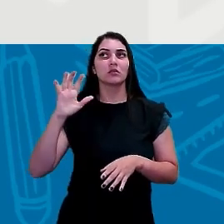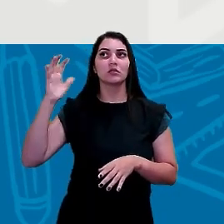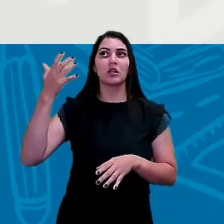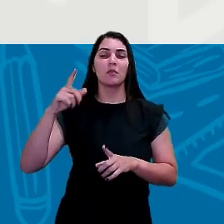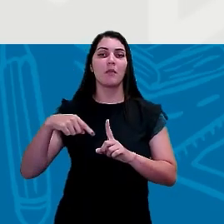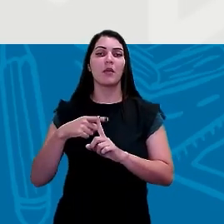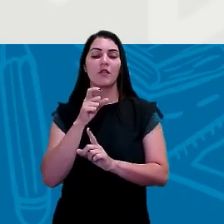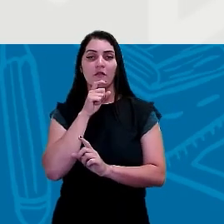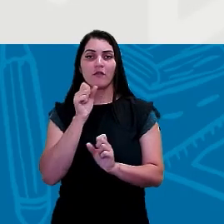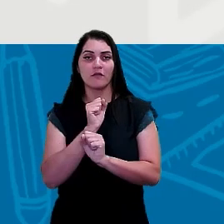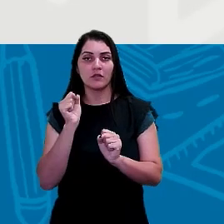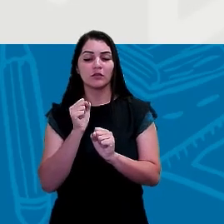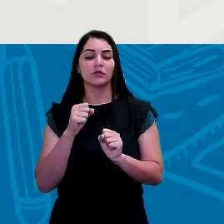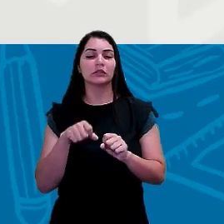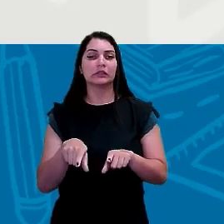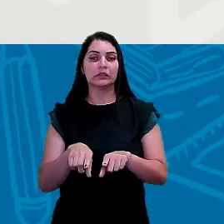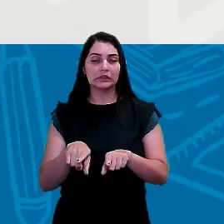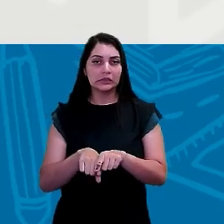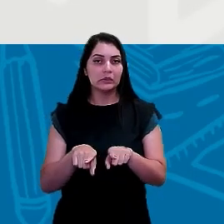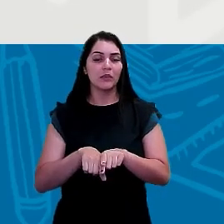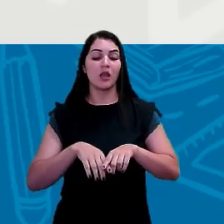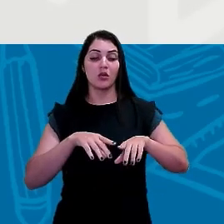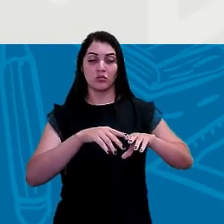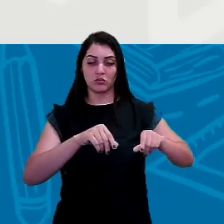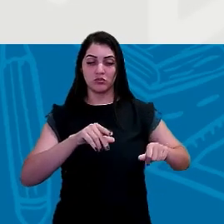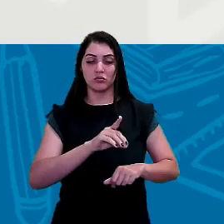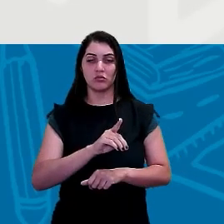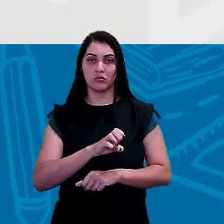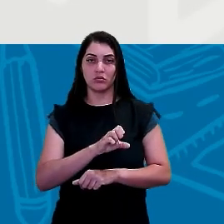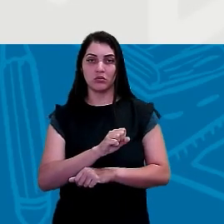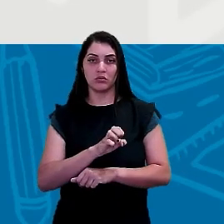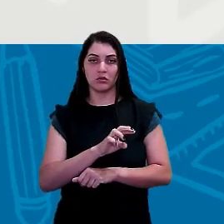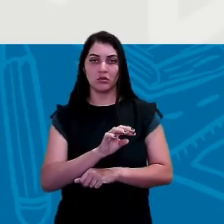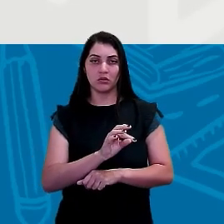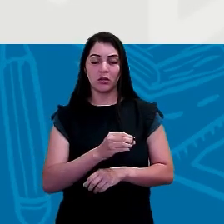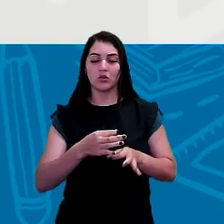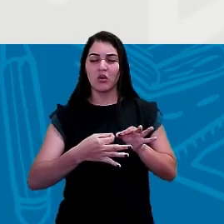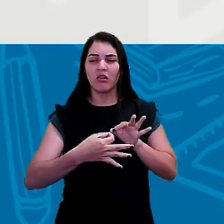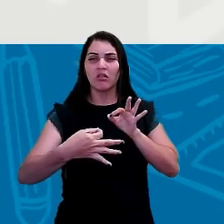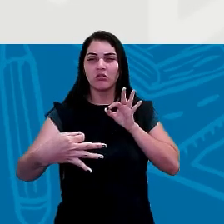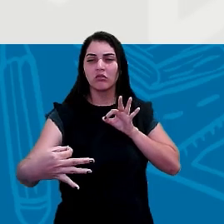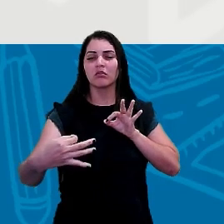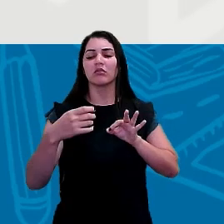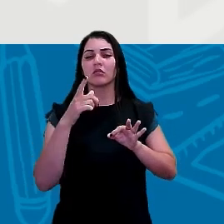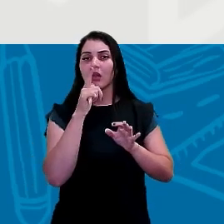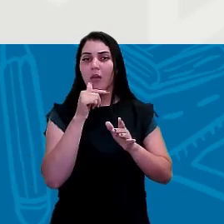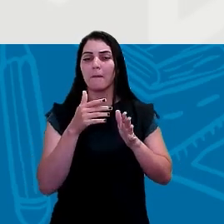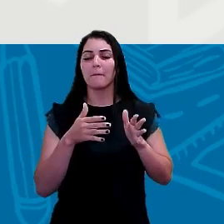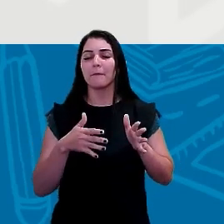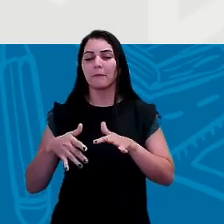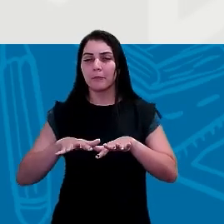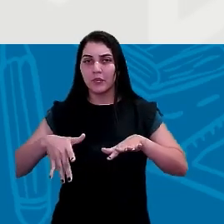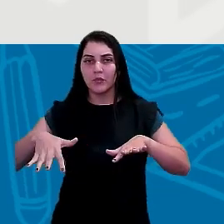e também até a questão mesmo do deserto, a distância para o mar, que vai agir como um